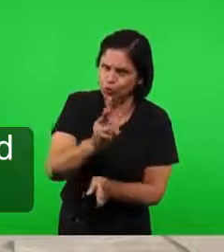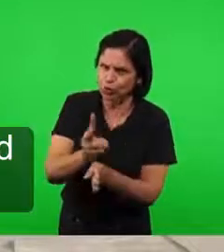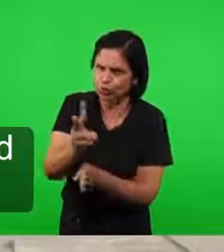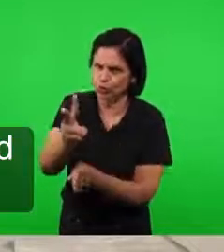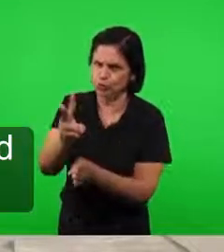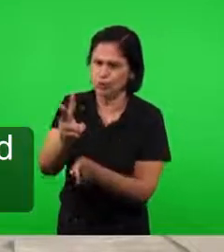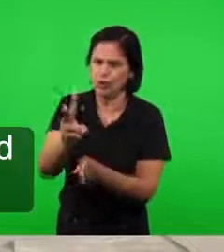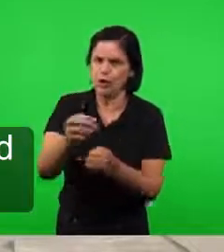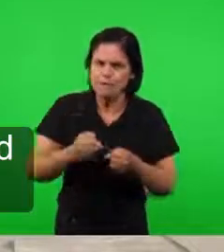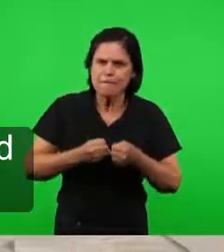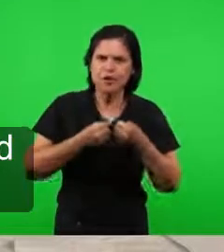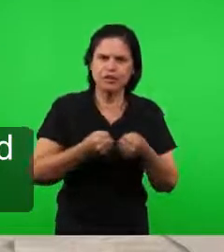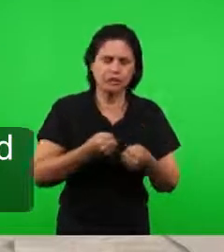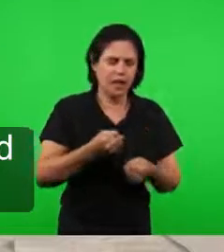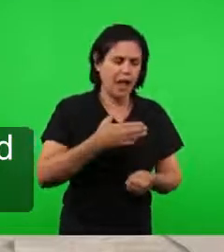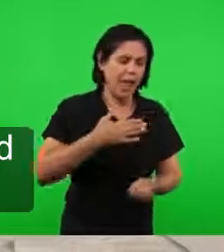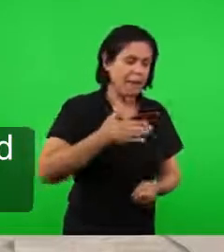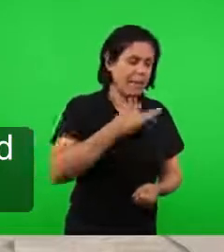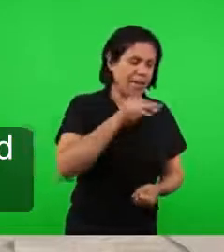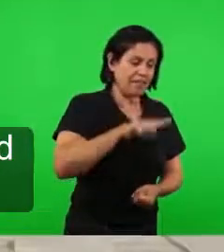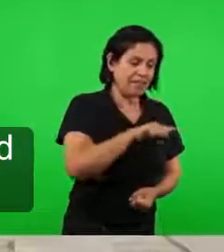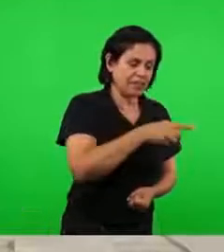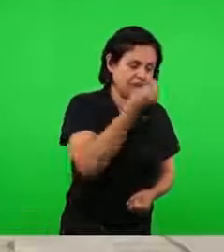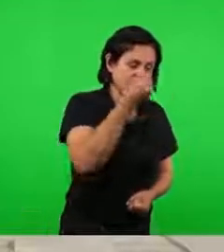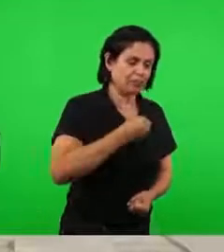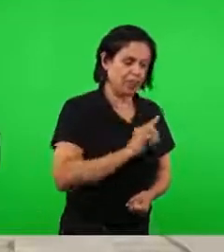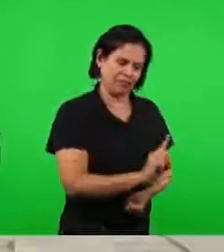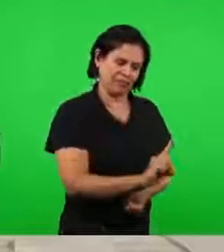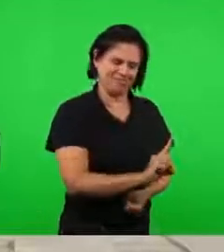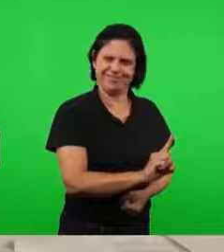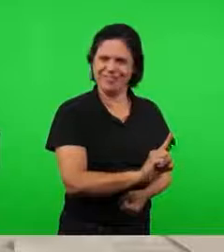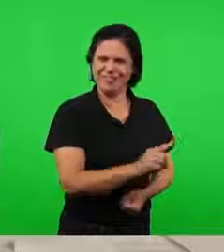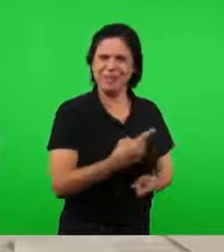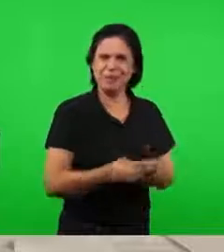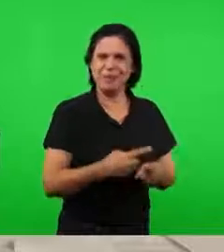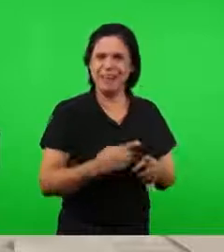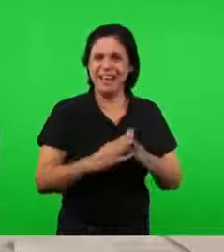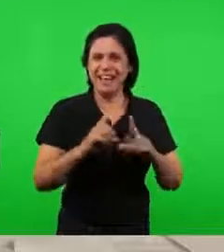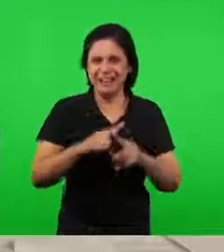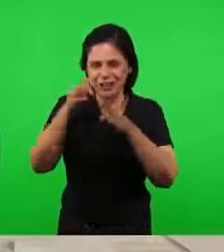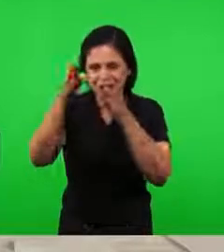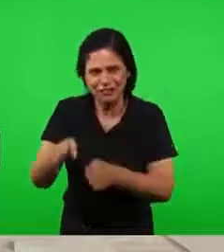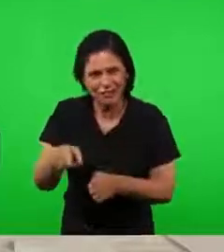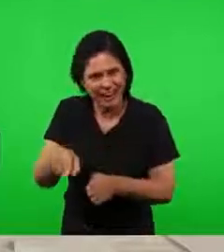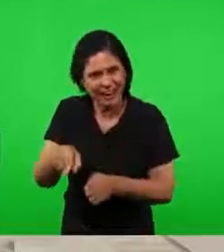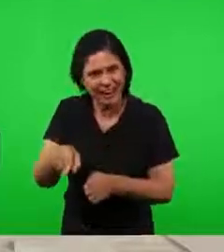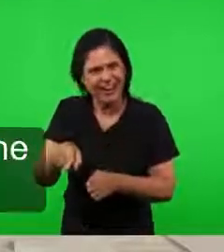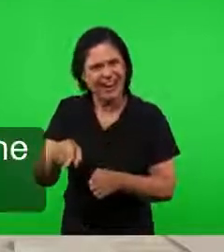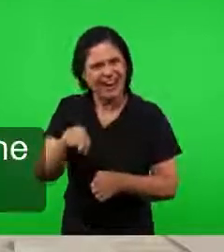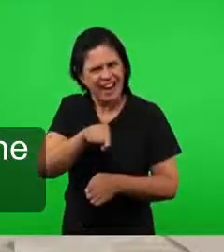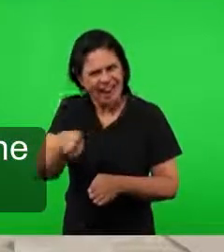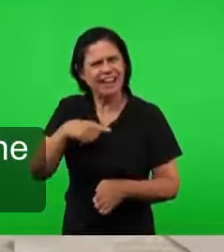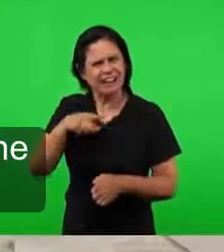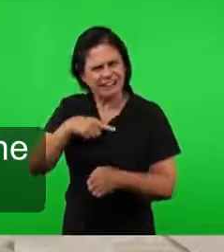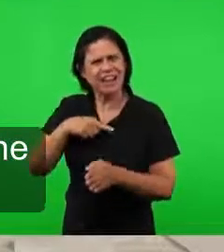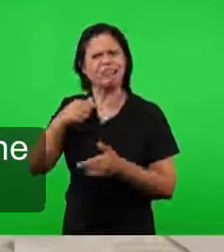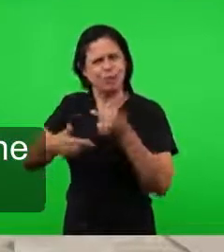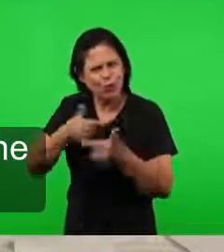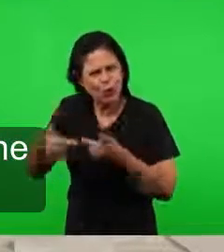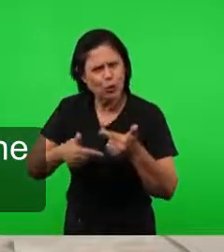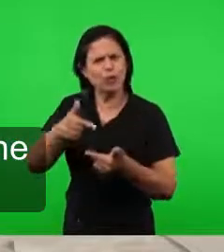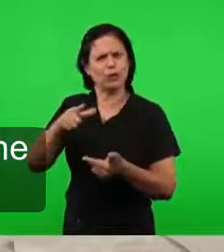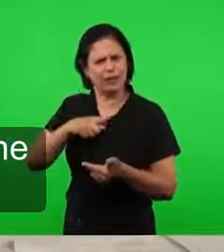negaste a minha fé. Então, nas lutas, em tudo isso, a beleza do Espírito, daqueles que eram